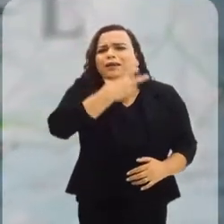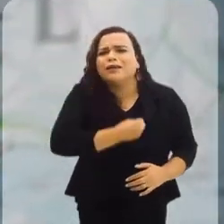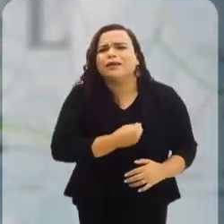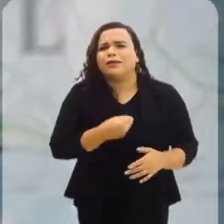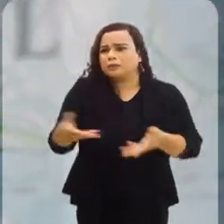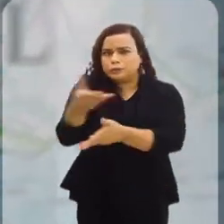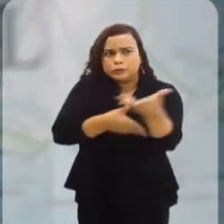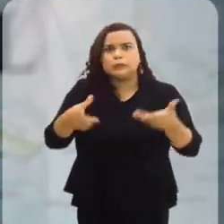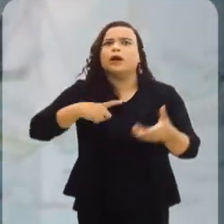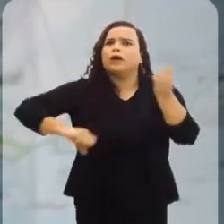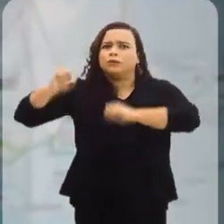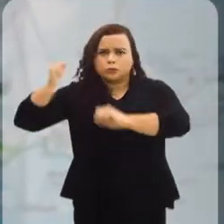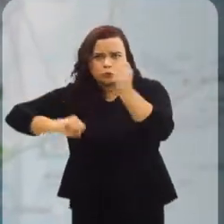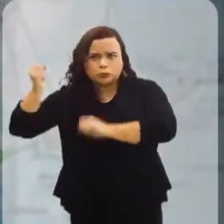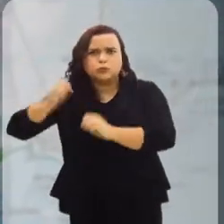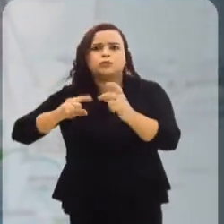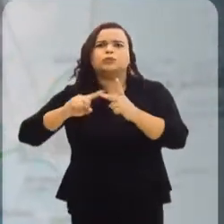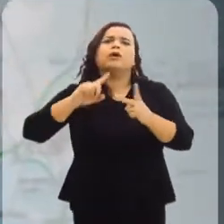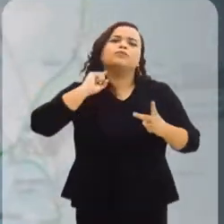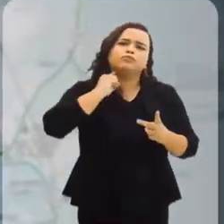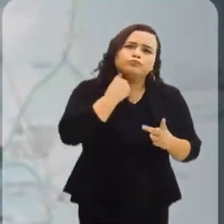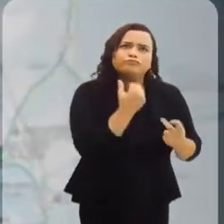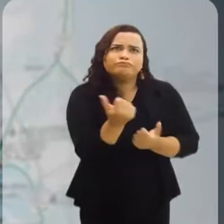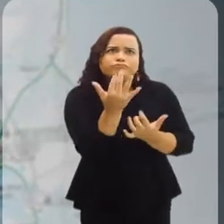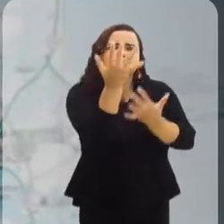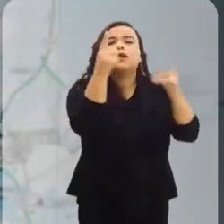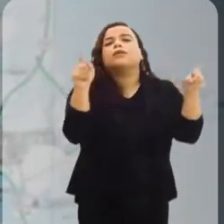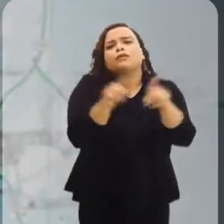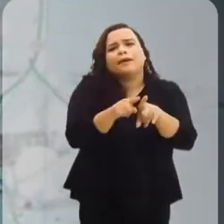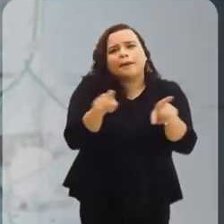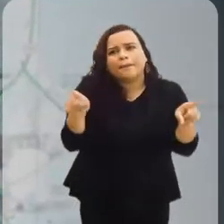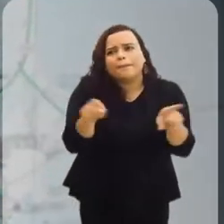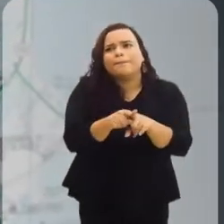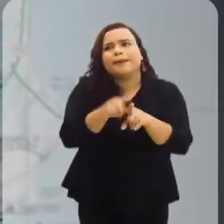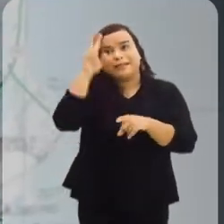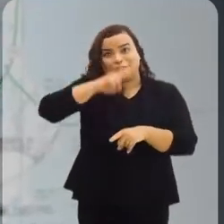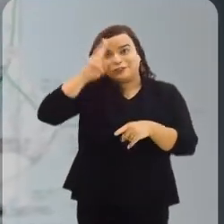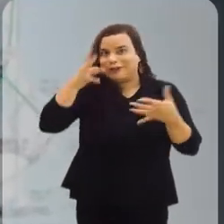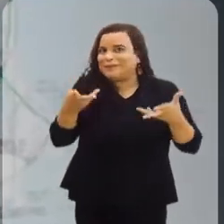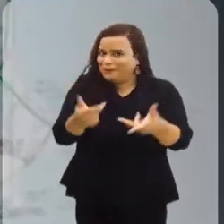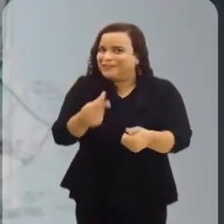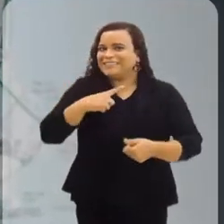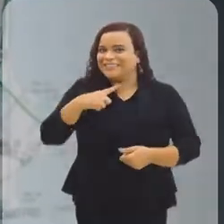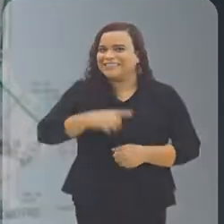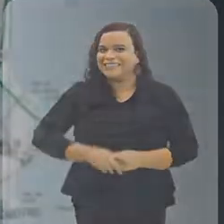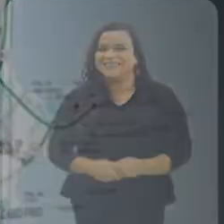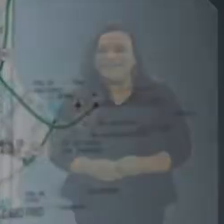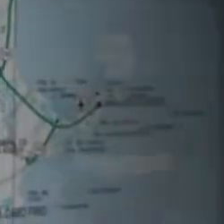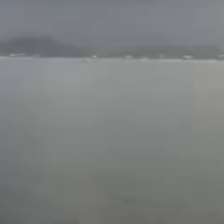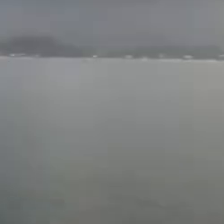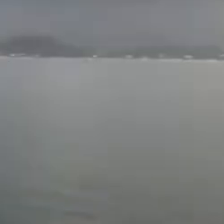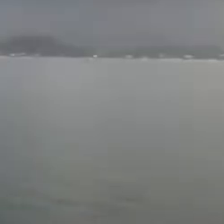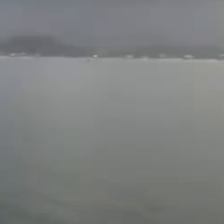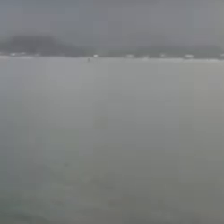convive com crescimento industrial, poluição e também com histórias incríveis.